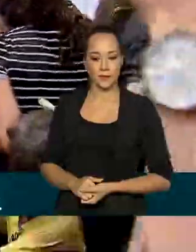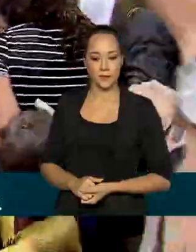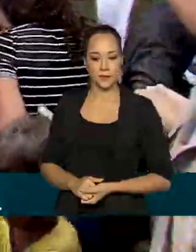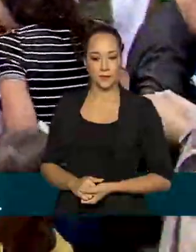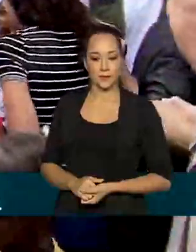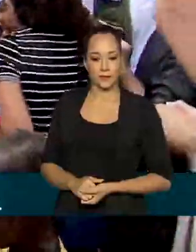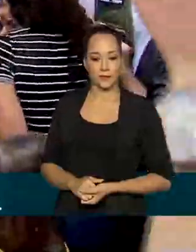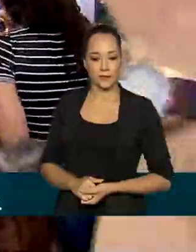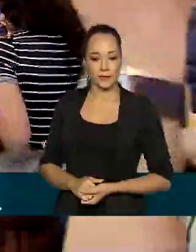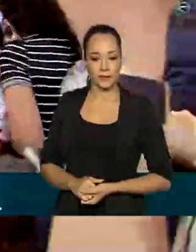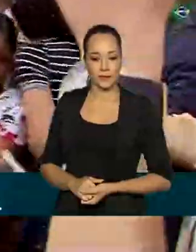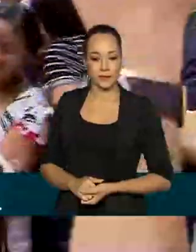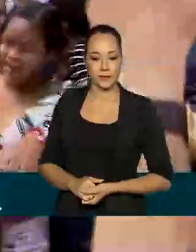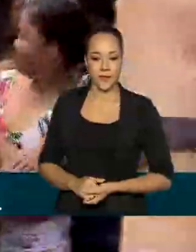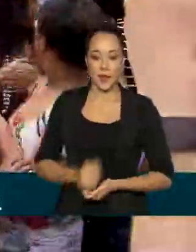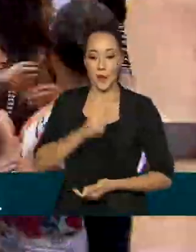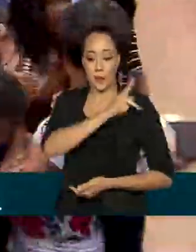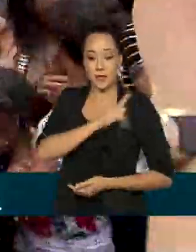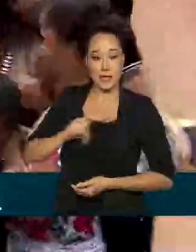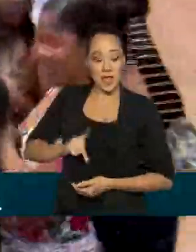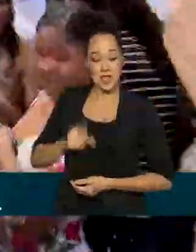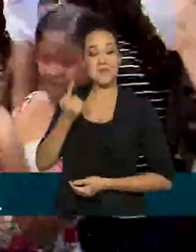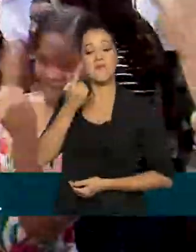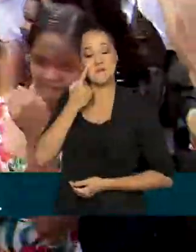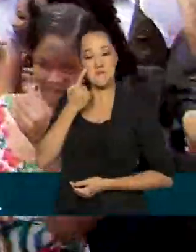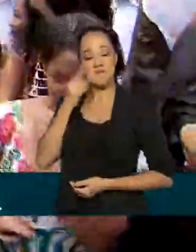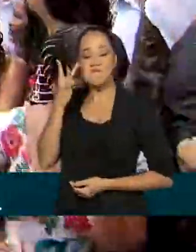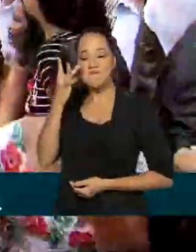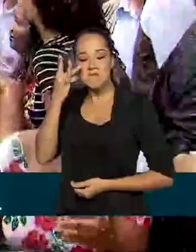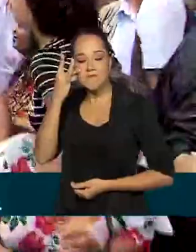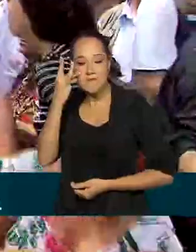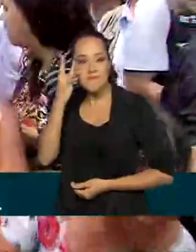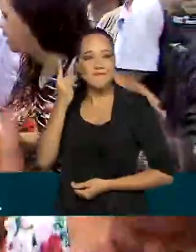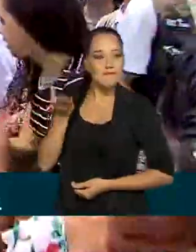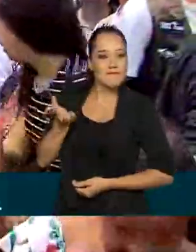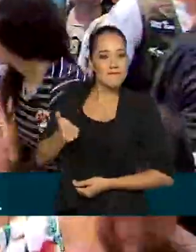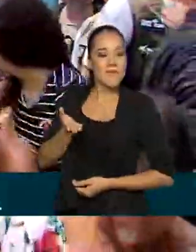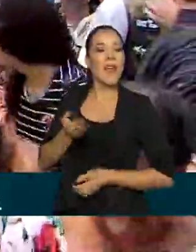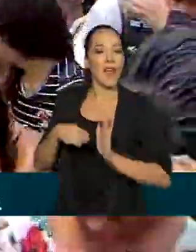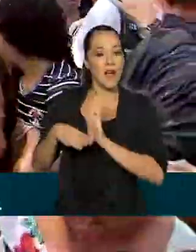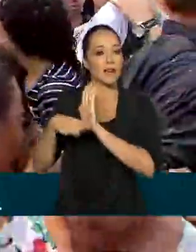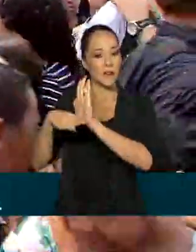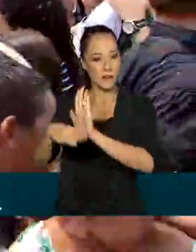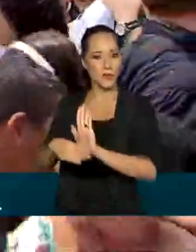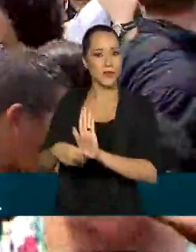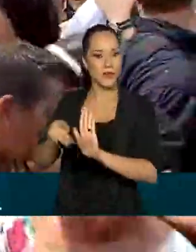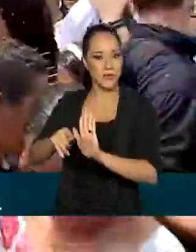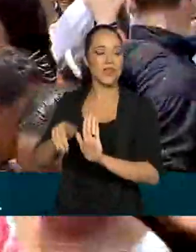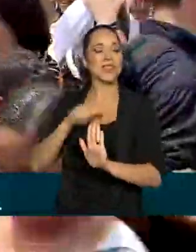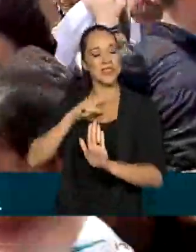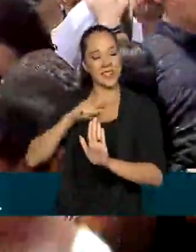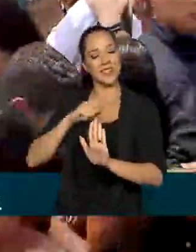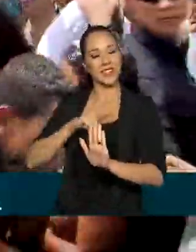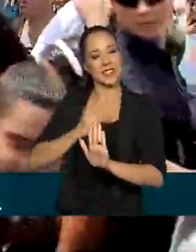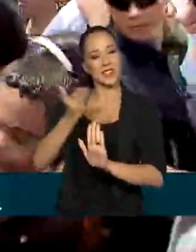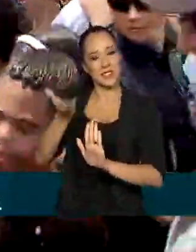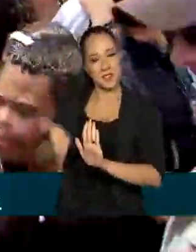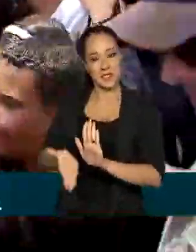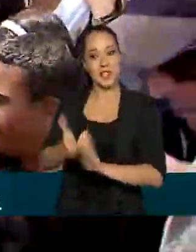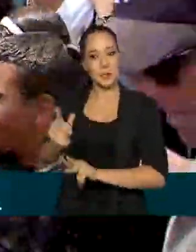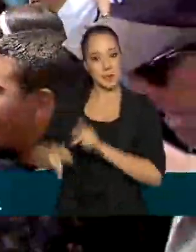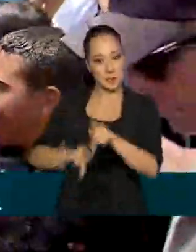O presidente foi conferir pessoalmente de perto o benefício que está sendo levado aos